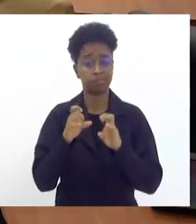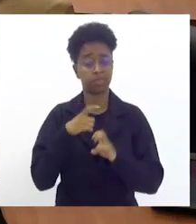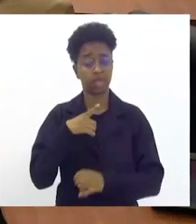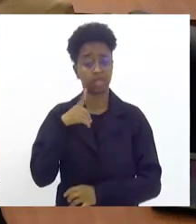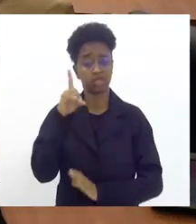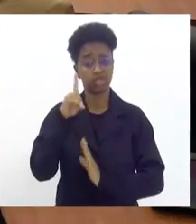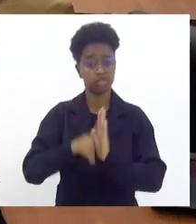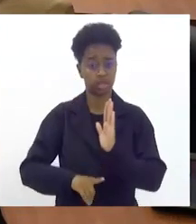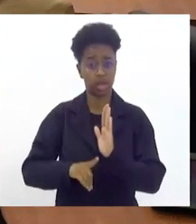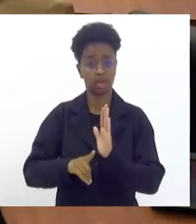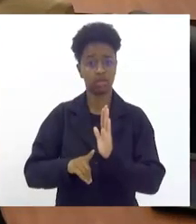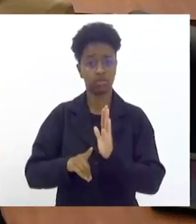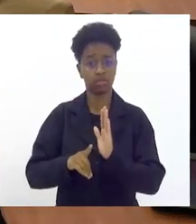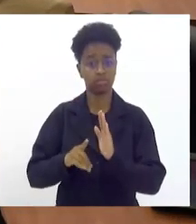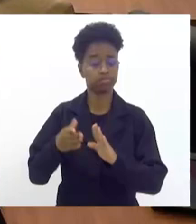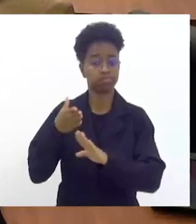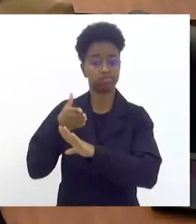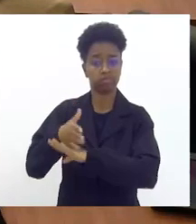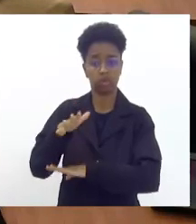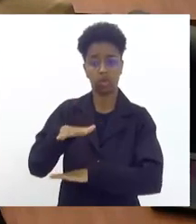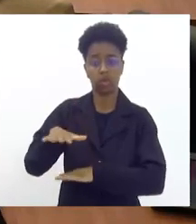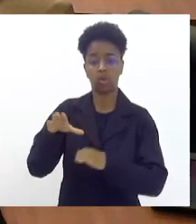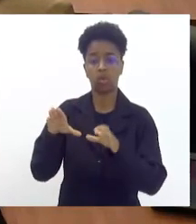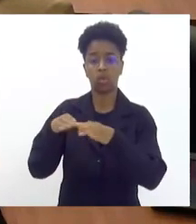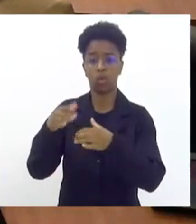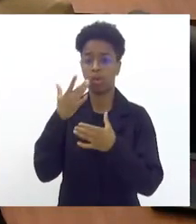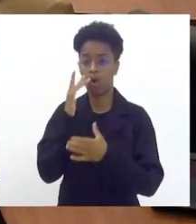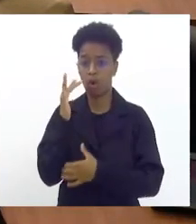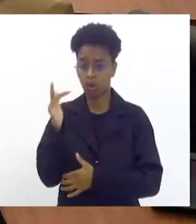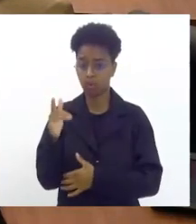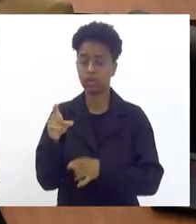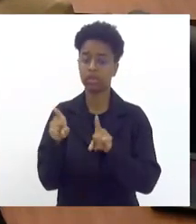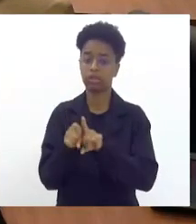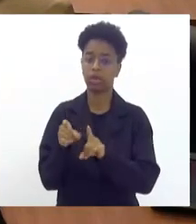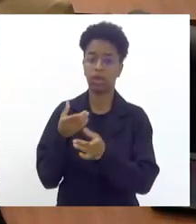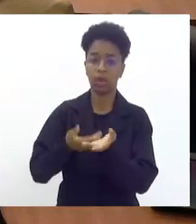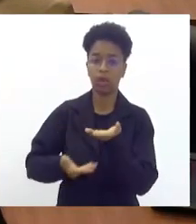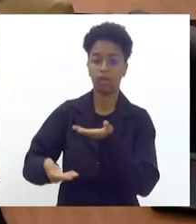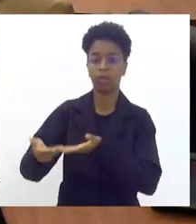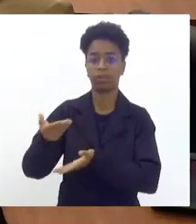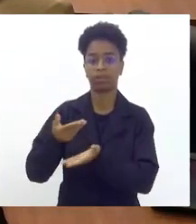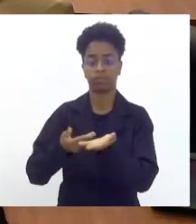na série Ouro e no dever de compartilhar.